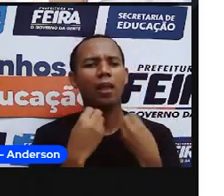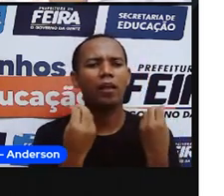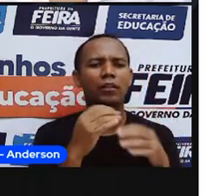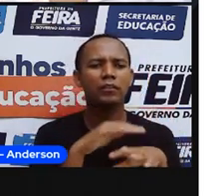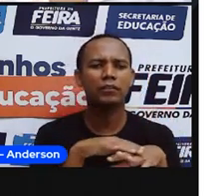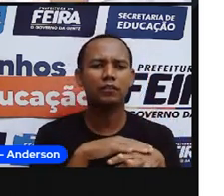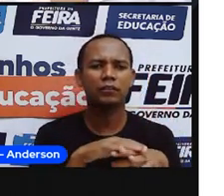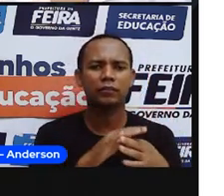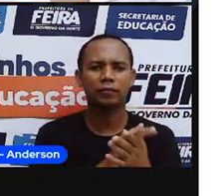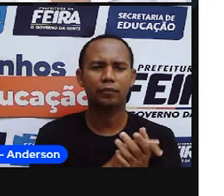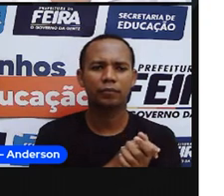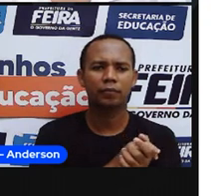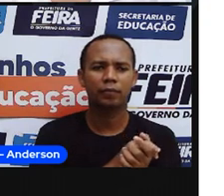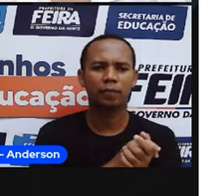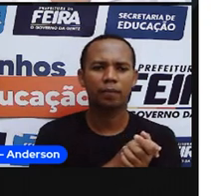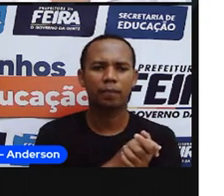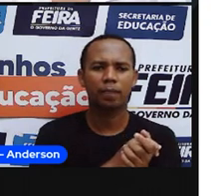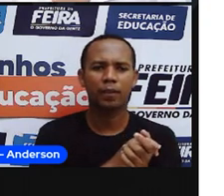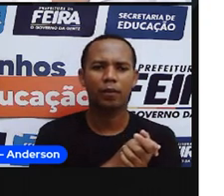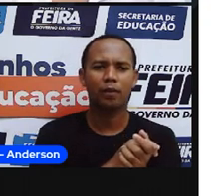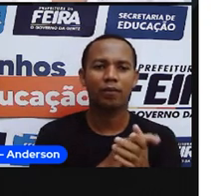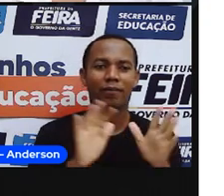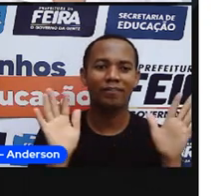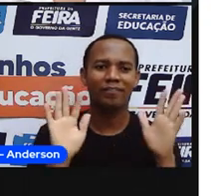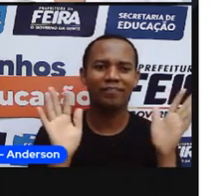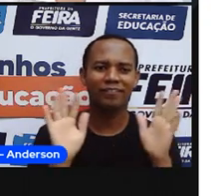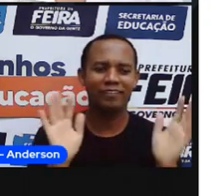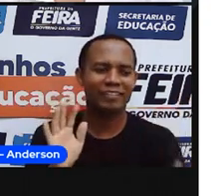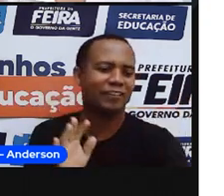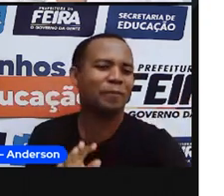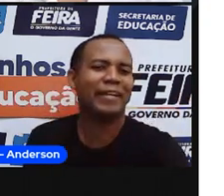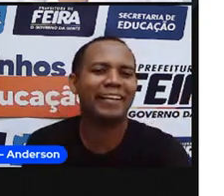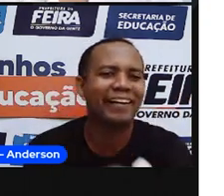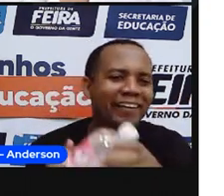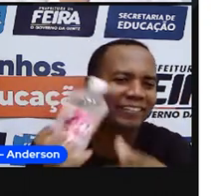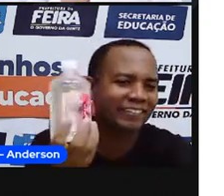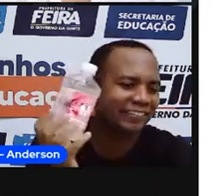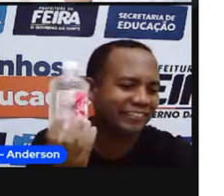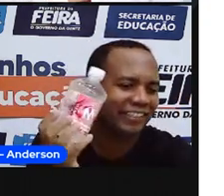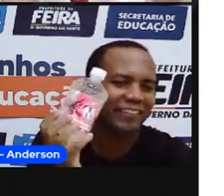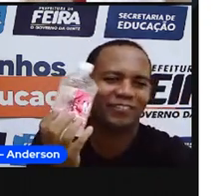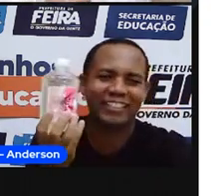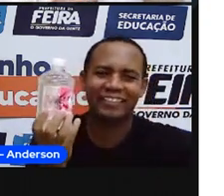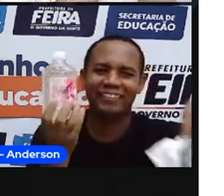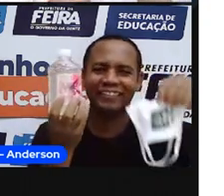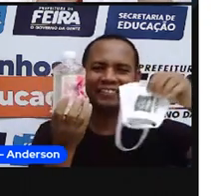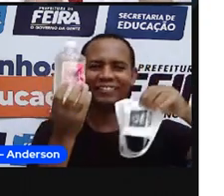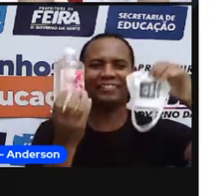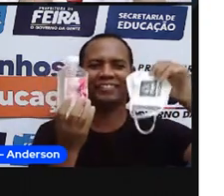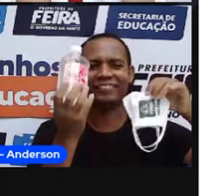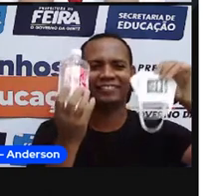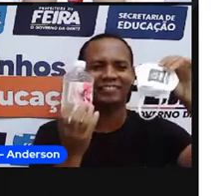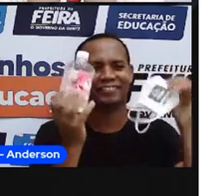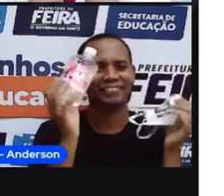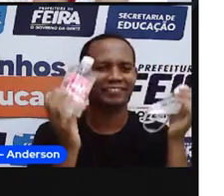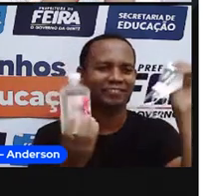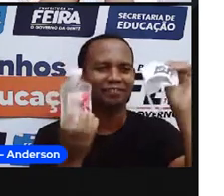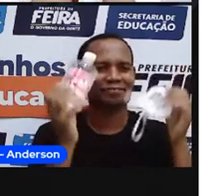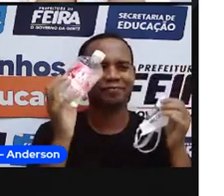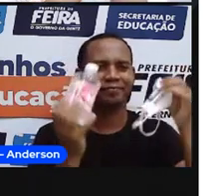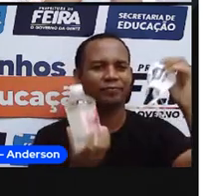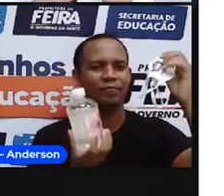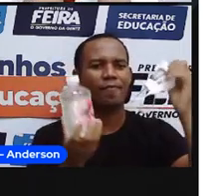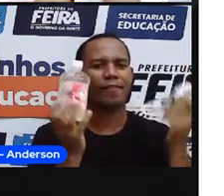certo? E vamos lá? O de sempre. Lava uma mão,